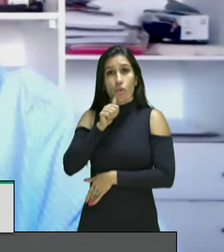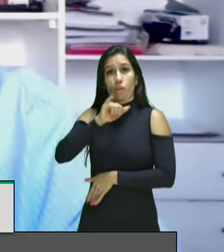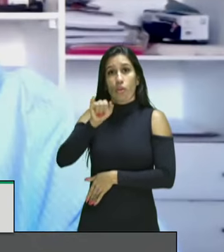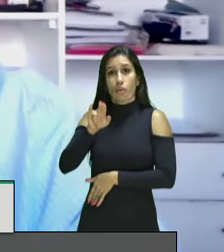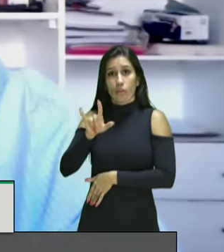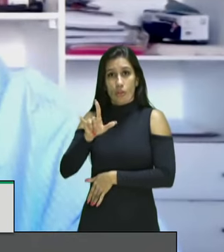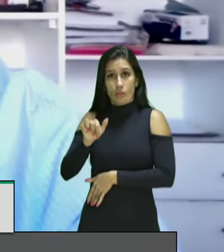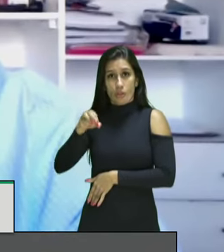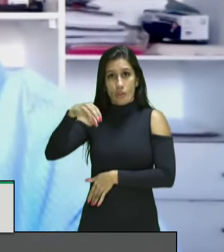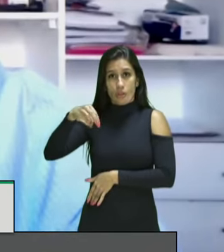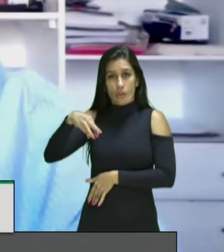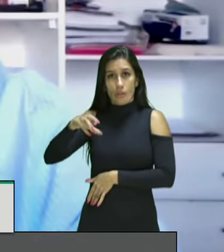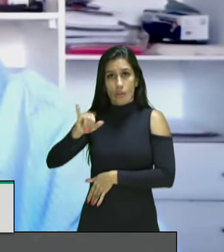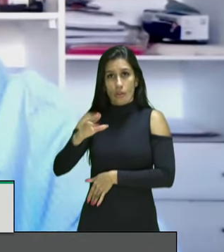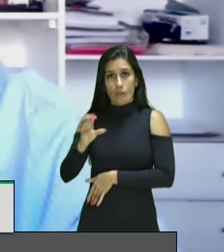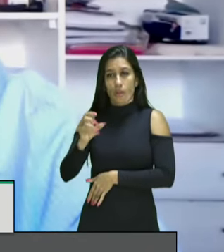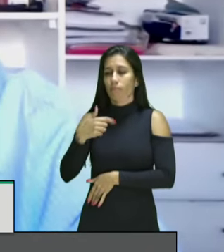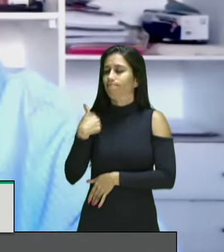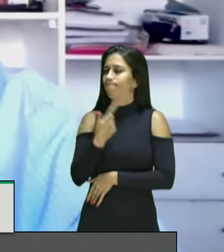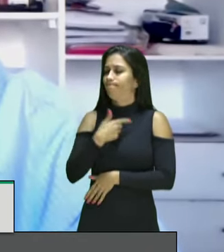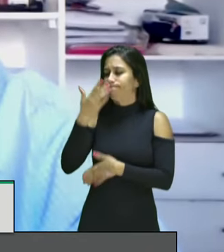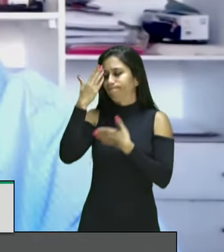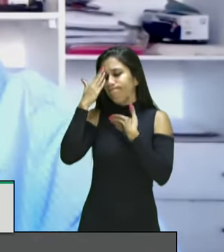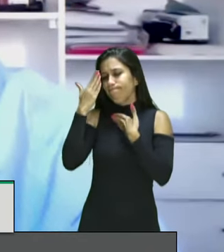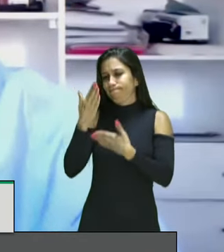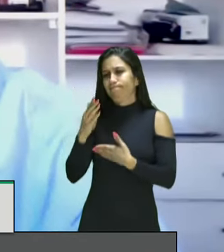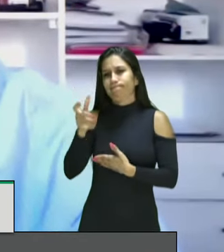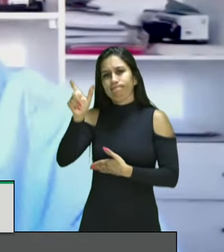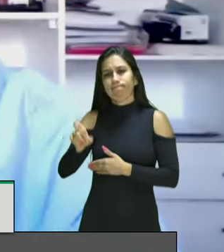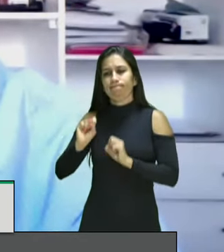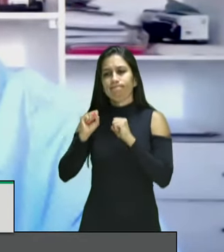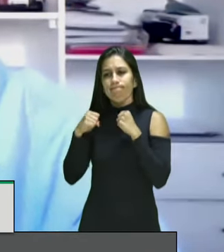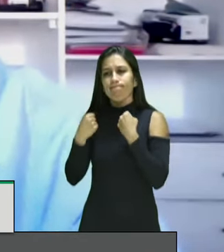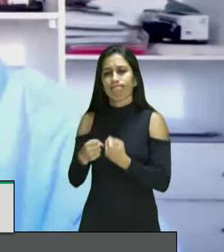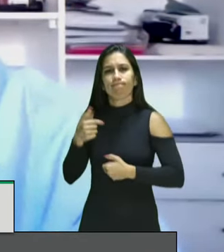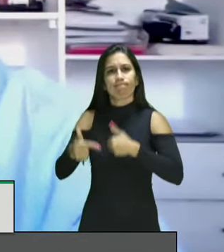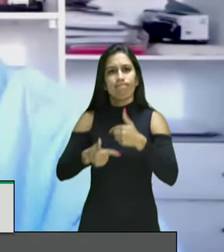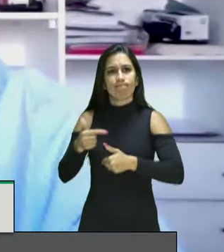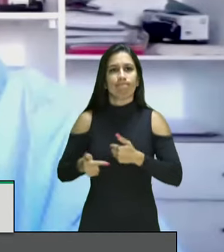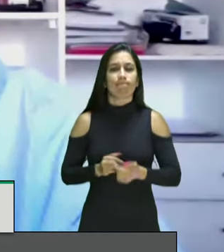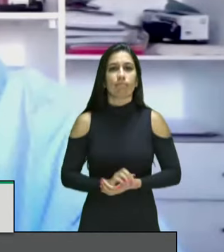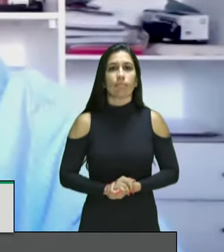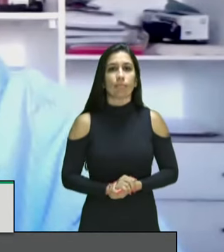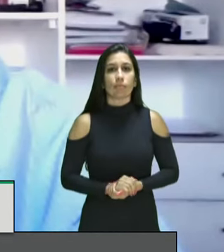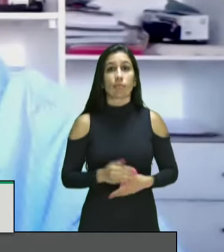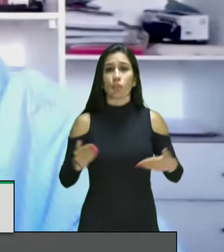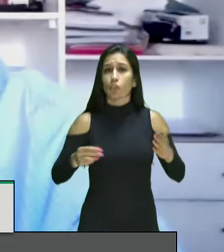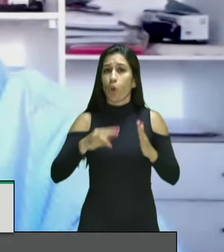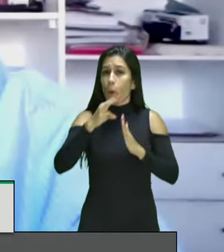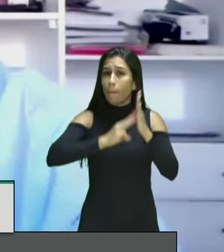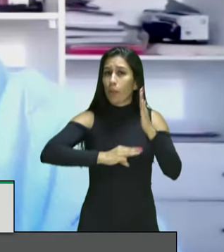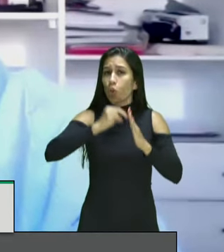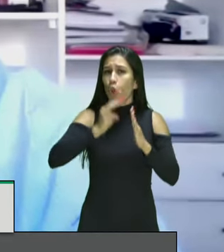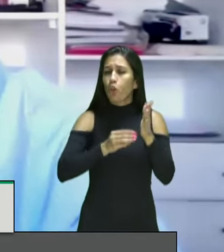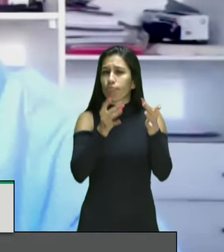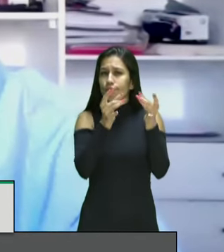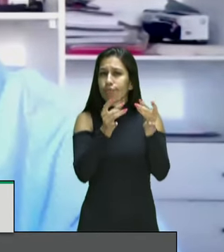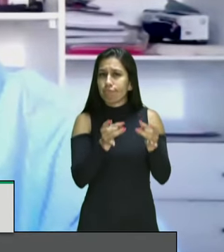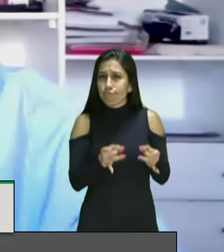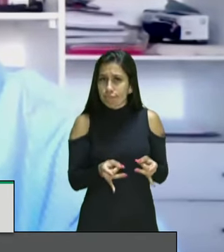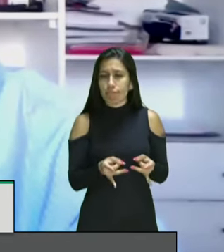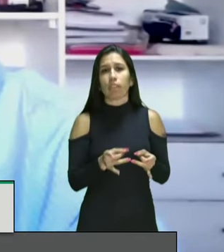Júlia Marinho, a quem muito agradecemos pelo empenho e a dedicação. A metodologia detalhada, o conjunto de